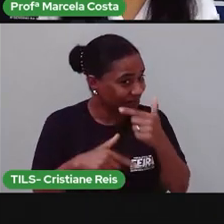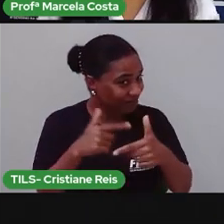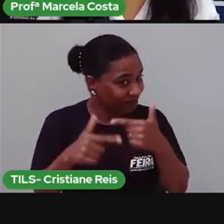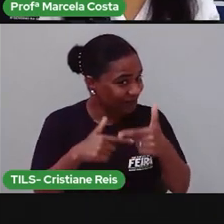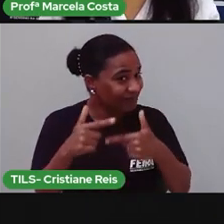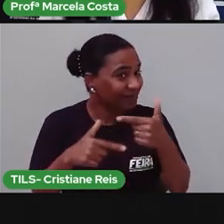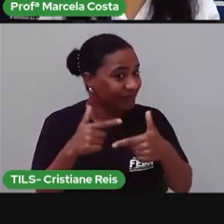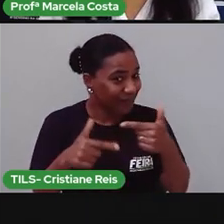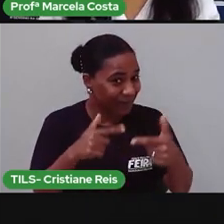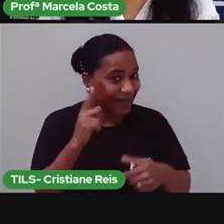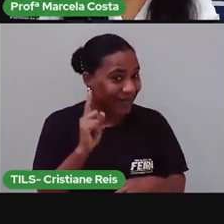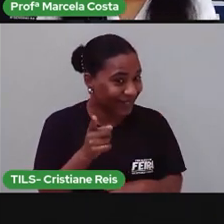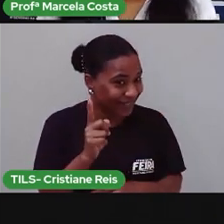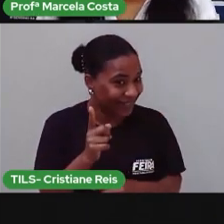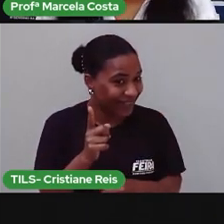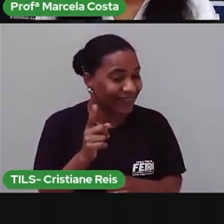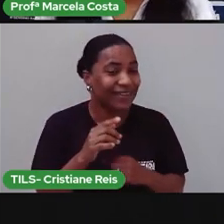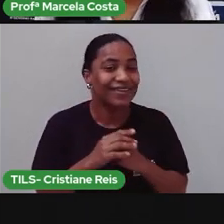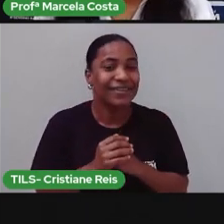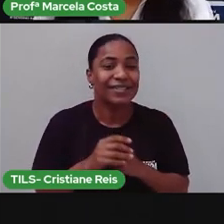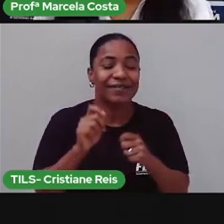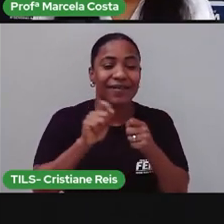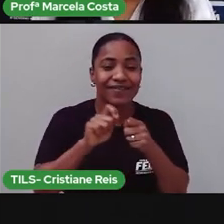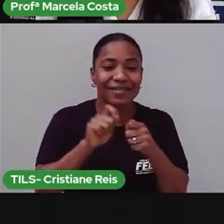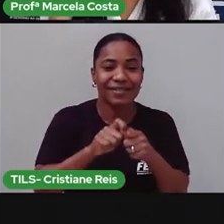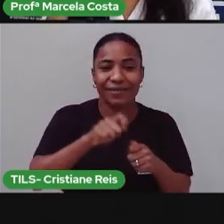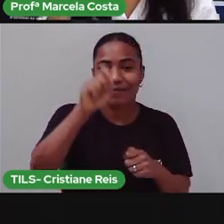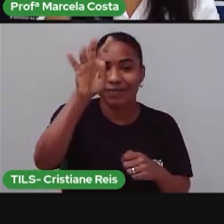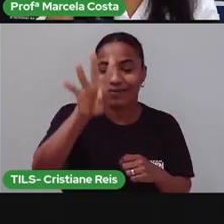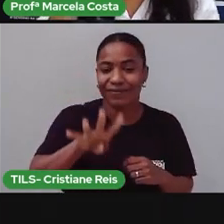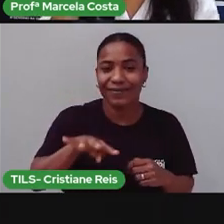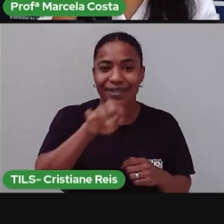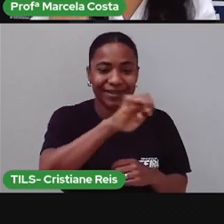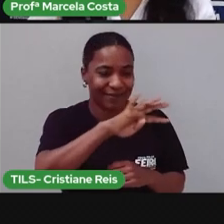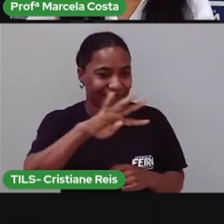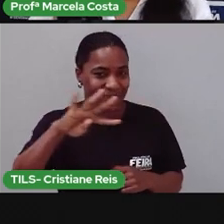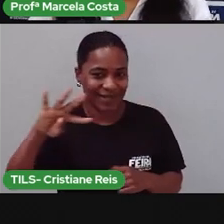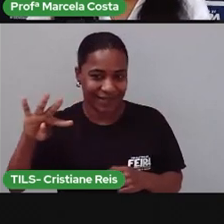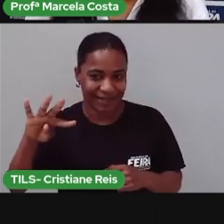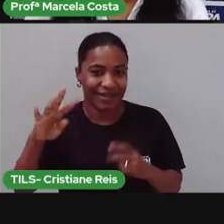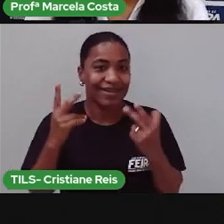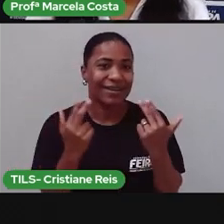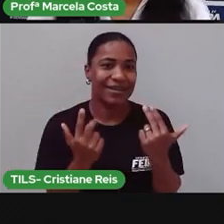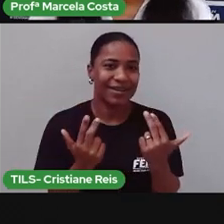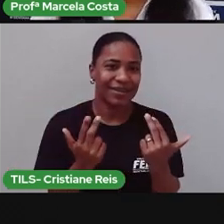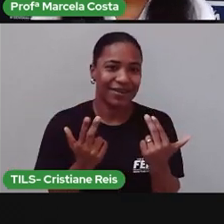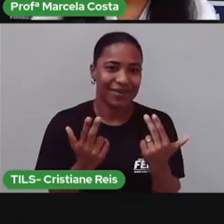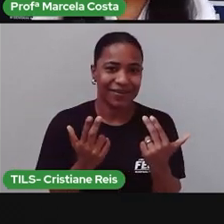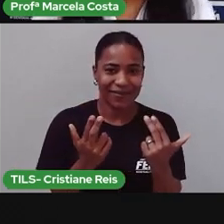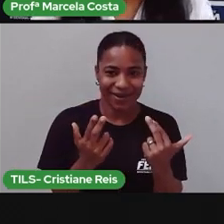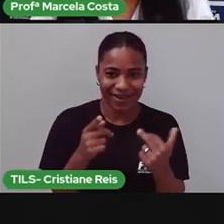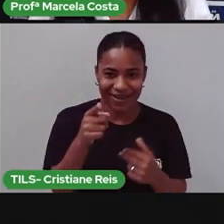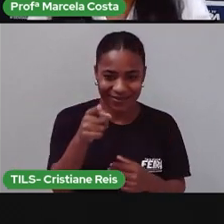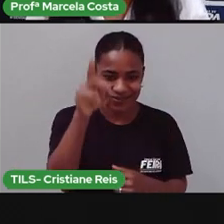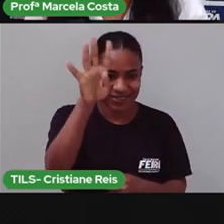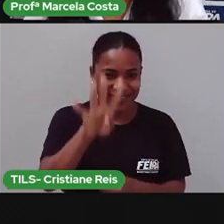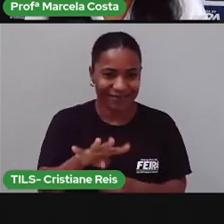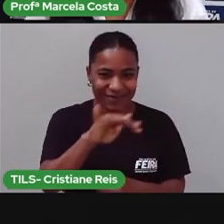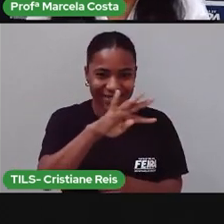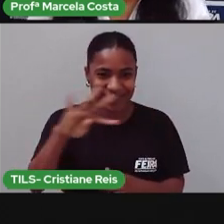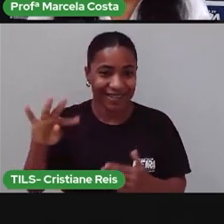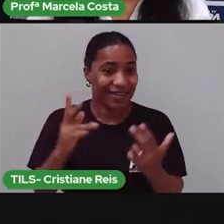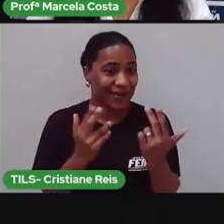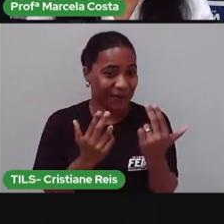Você vai, criança, produzir uma tabela, tá? Como essa aqui que eu tô mostrando. Você vai produzir uma